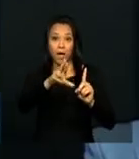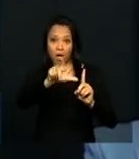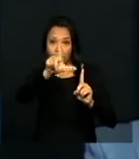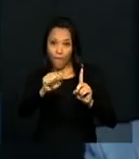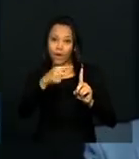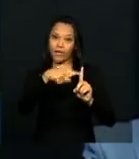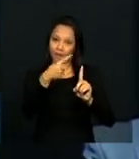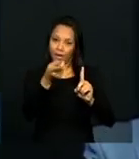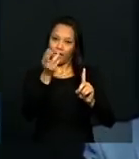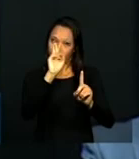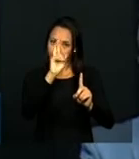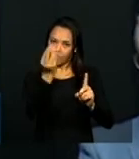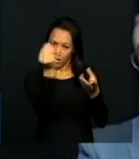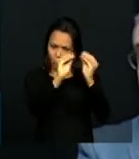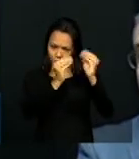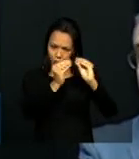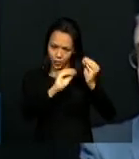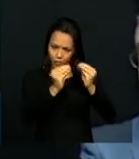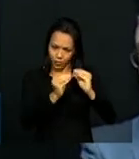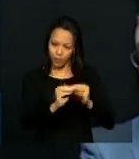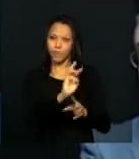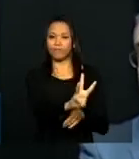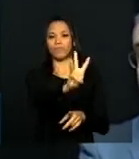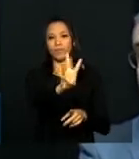Eu passo a palavra para elas. Obrigado.